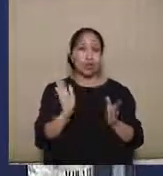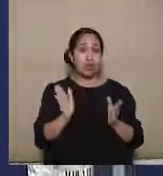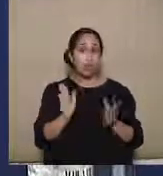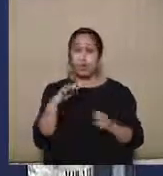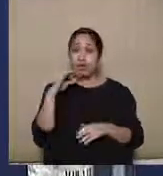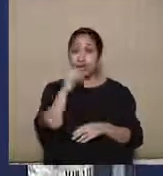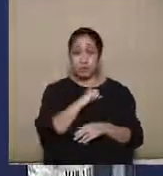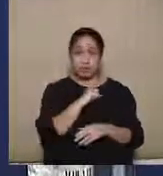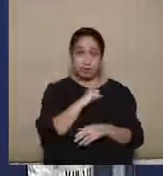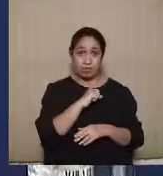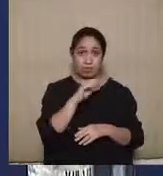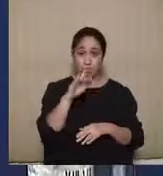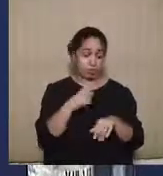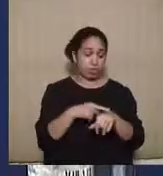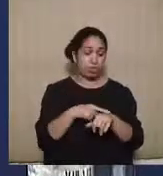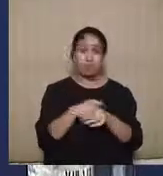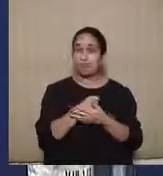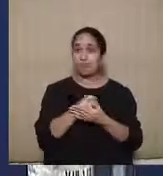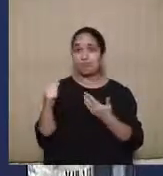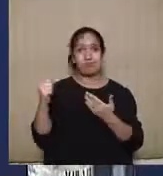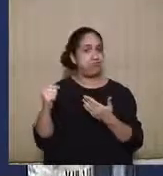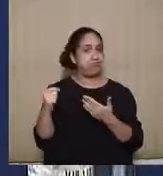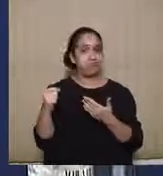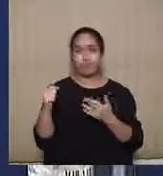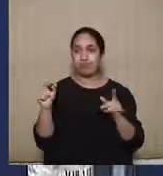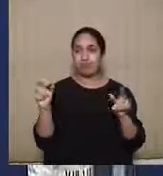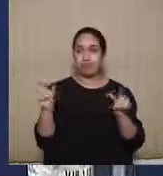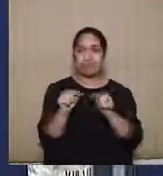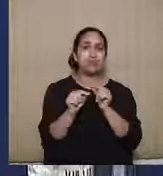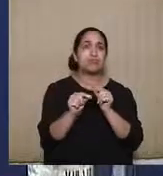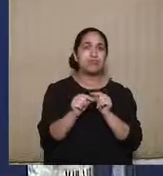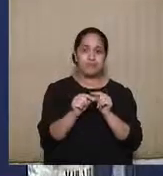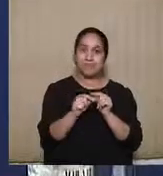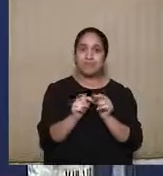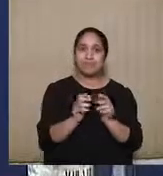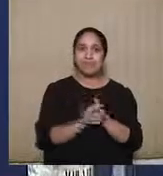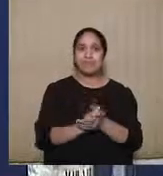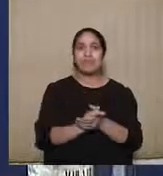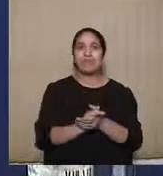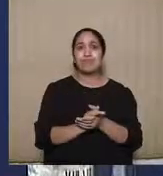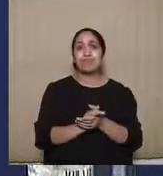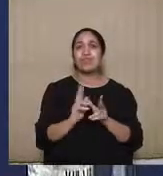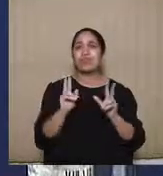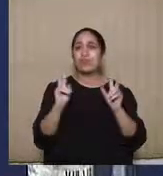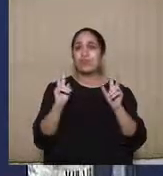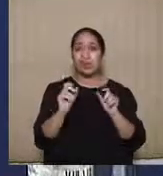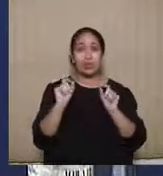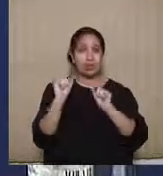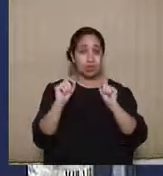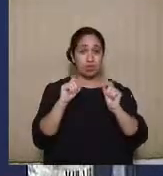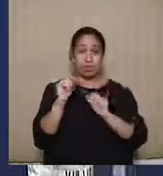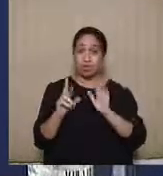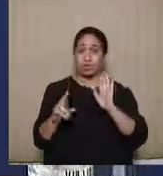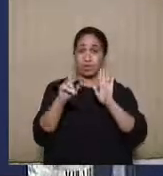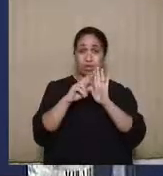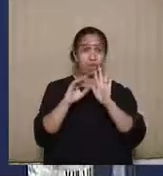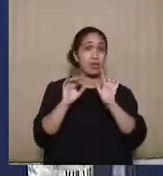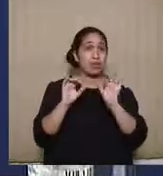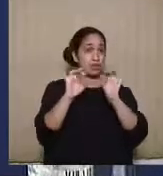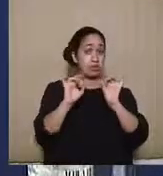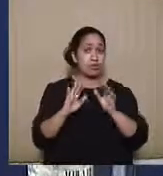rapidamente, porque o tempo realmente vai ficando mais premido aqui, sobre as representações especiais